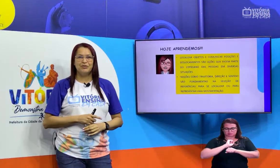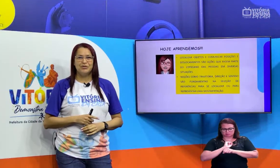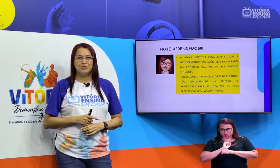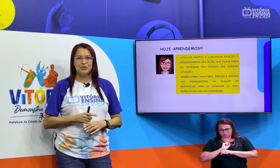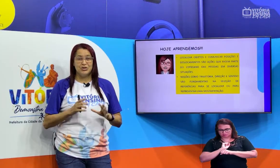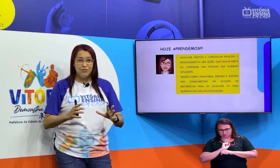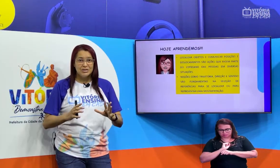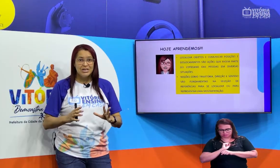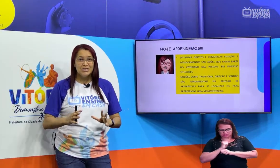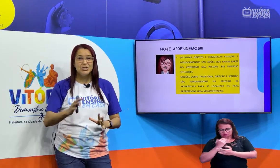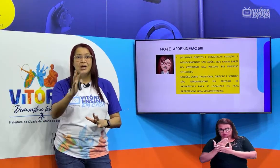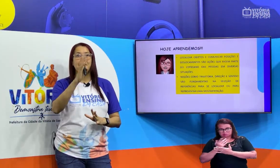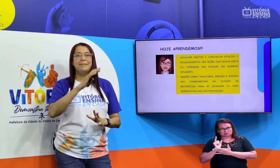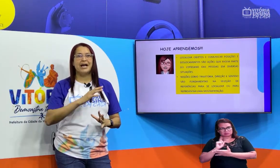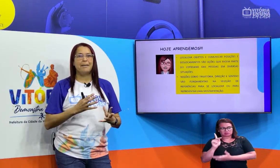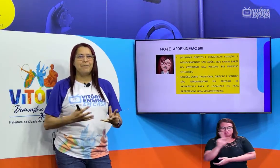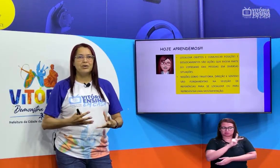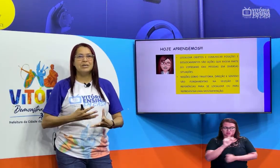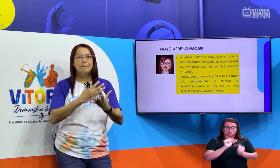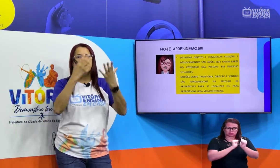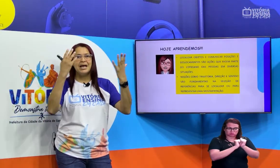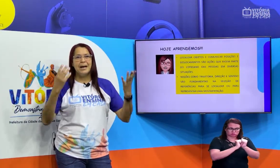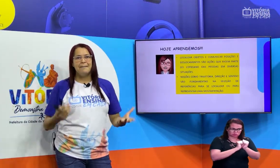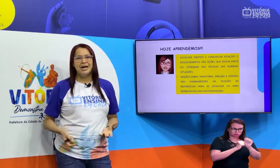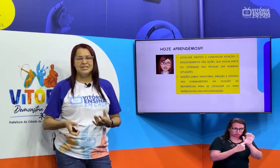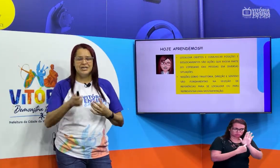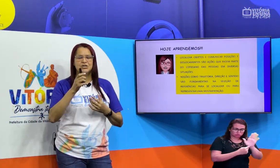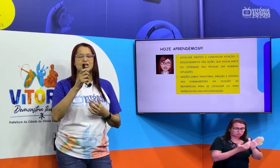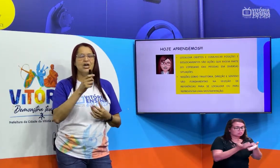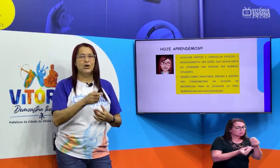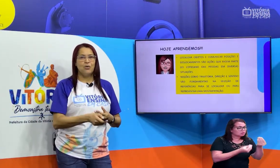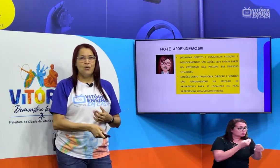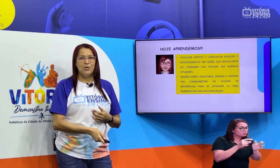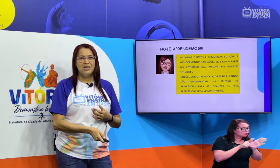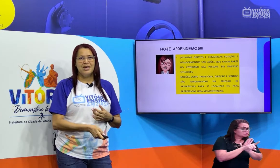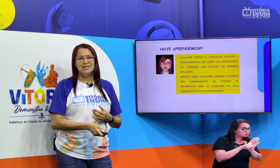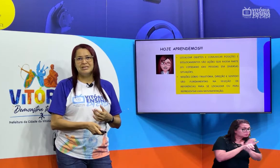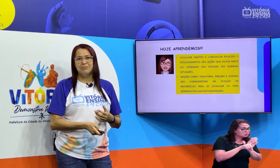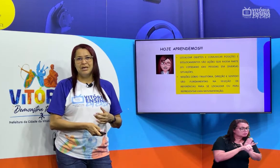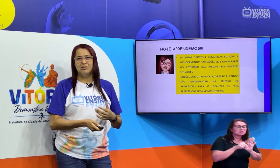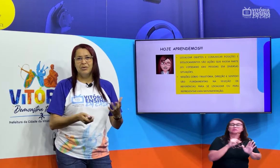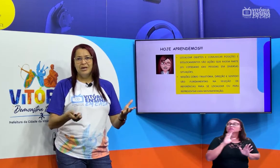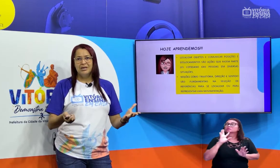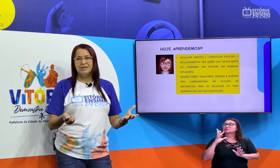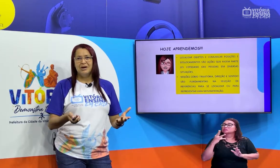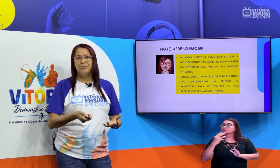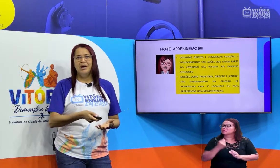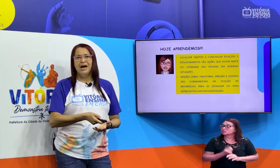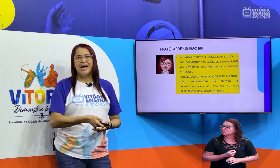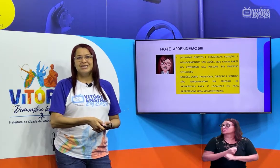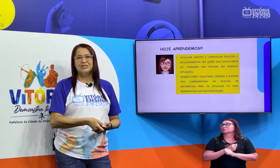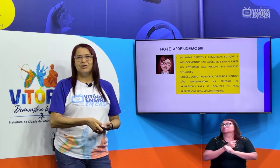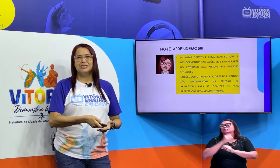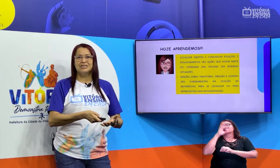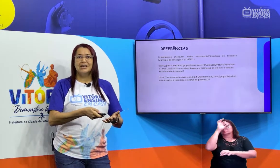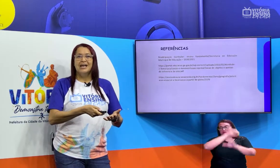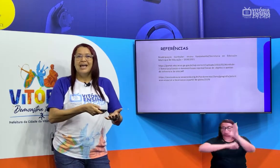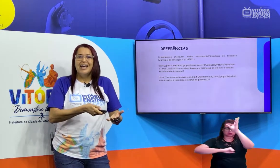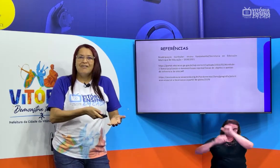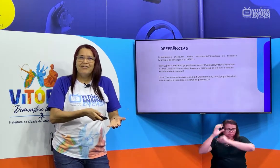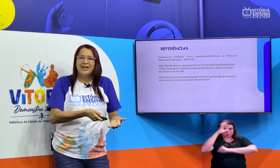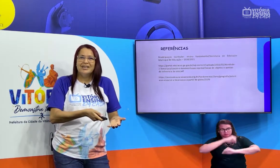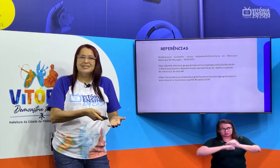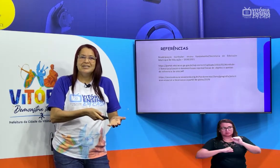com os professores de vocês para que possa ampliar mais este conhecimento. Então, as nossas